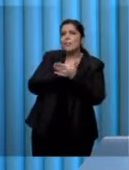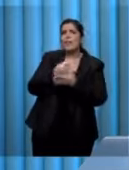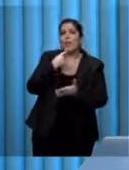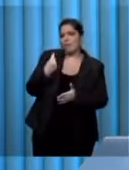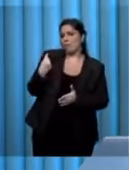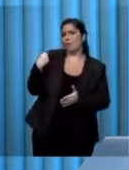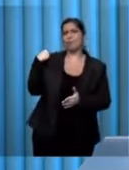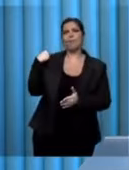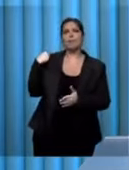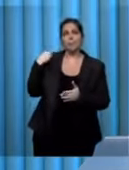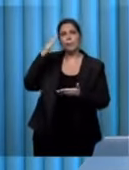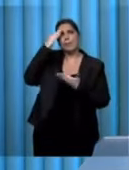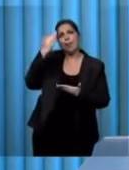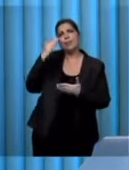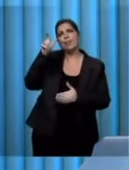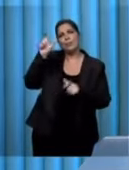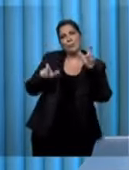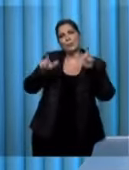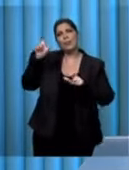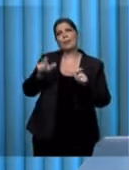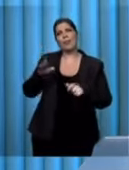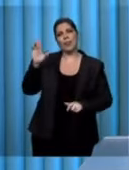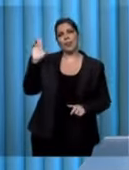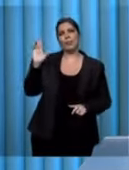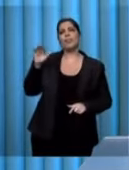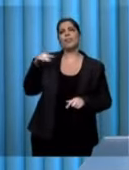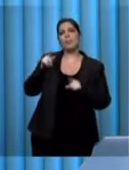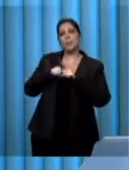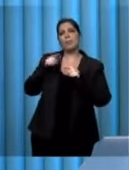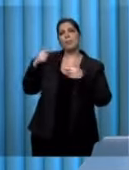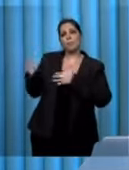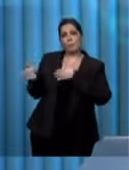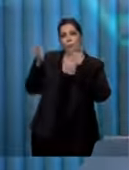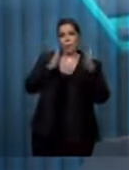Eu agradeço aos dois candidatos. Daqui a pouco a gente volta com o segundo bloco desse debate.